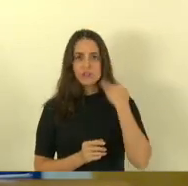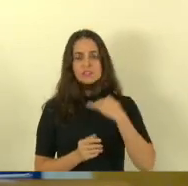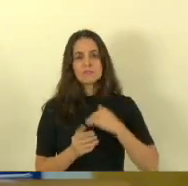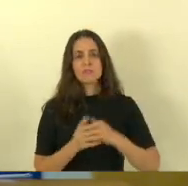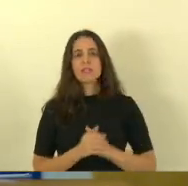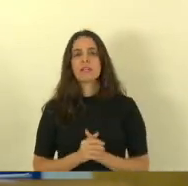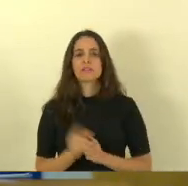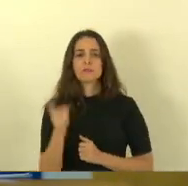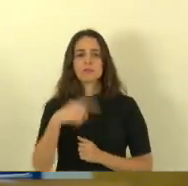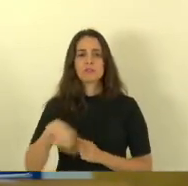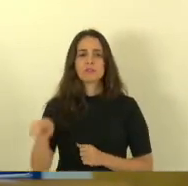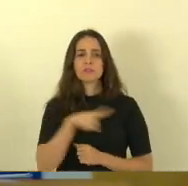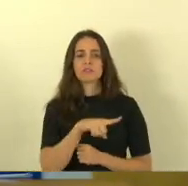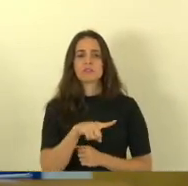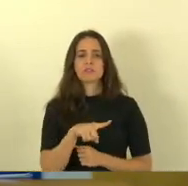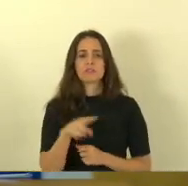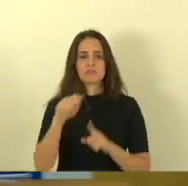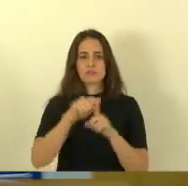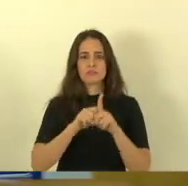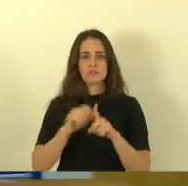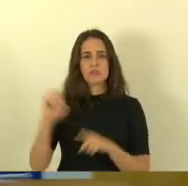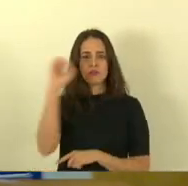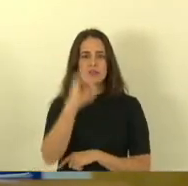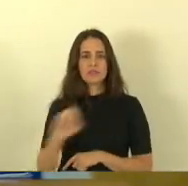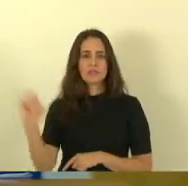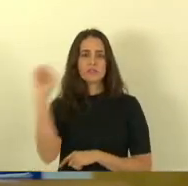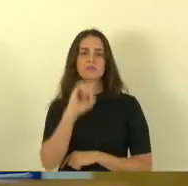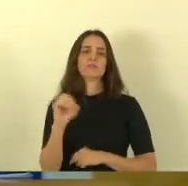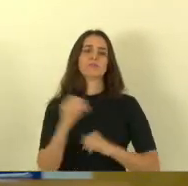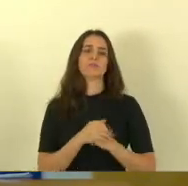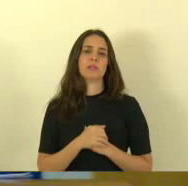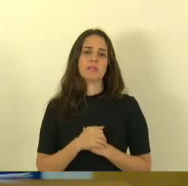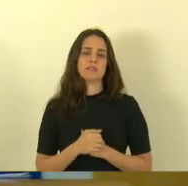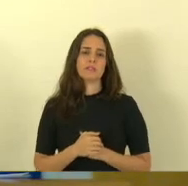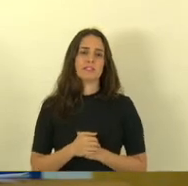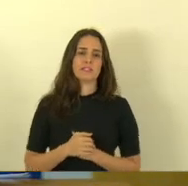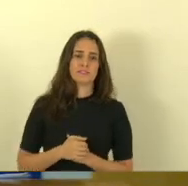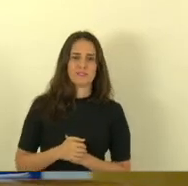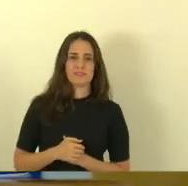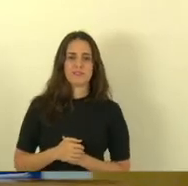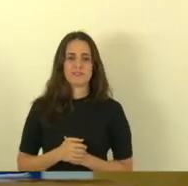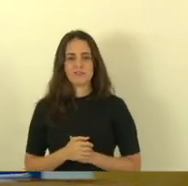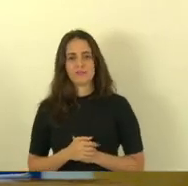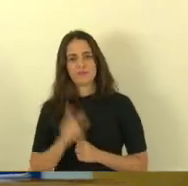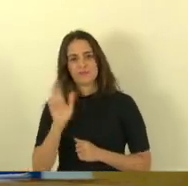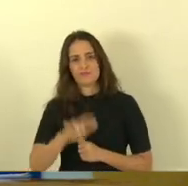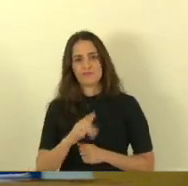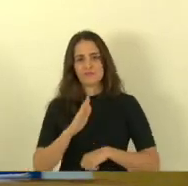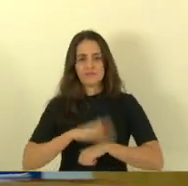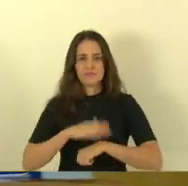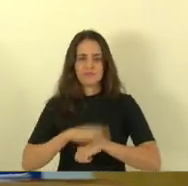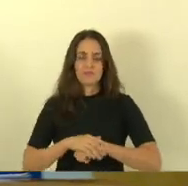agora em outubro depois de outubro eles não podem reivindicar mais nada porque passou o tempo